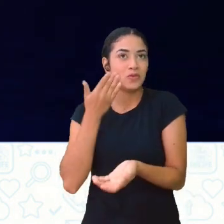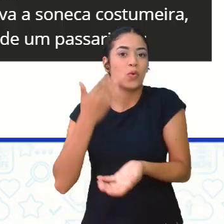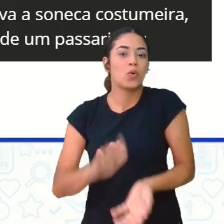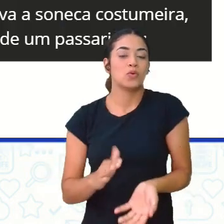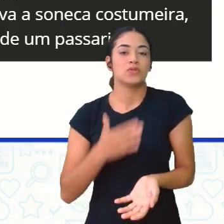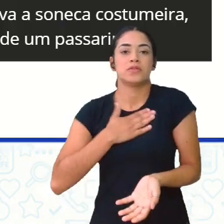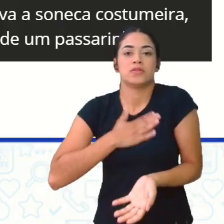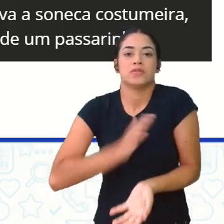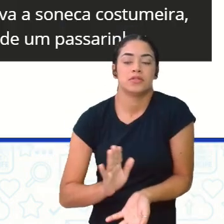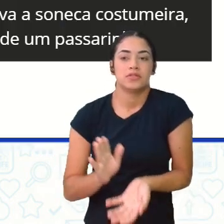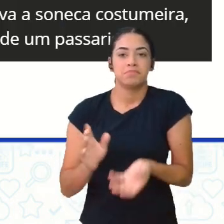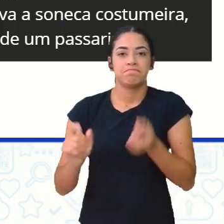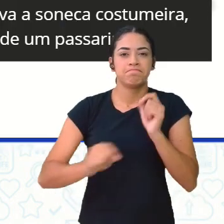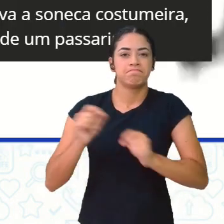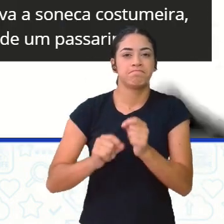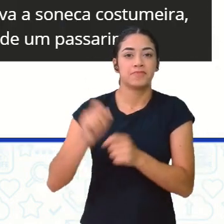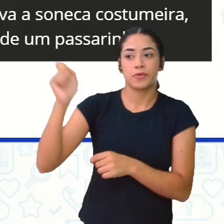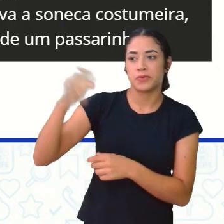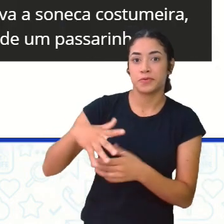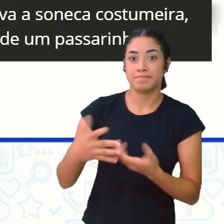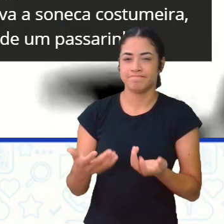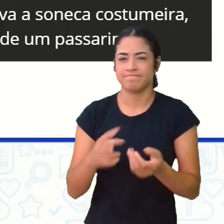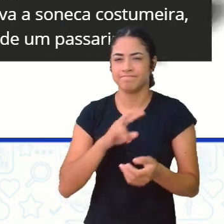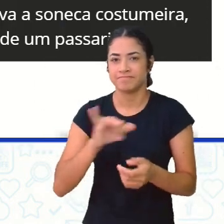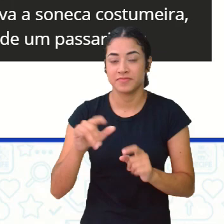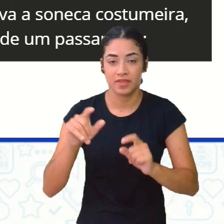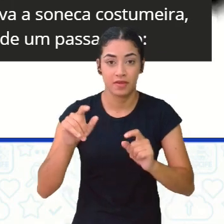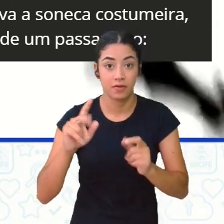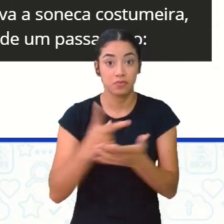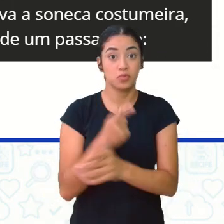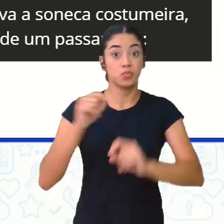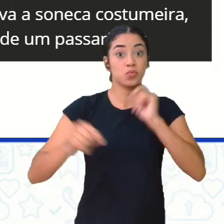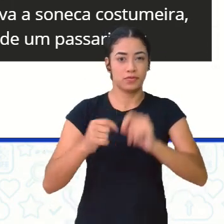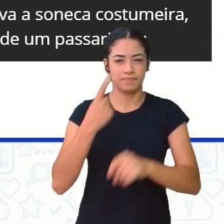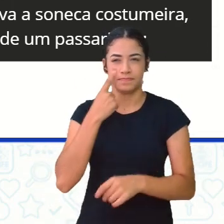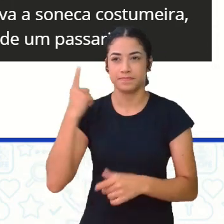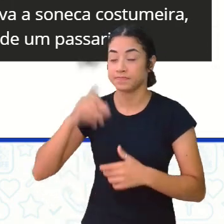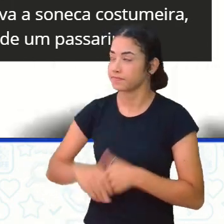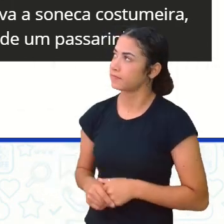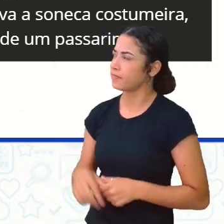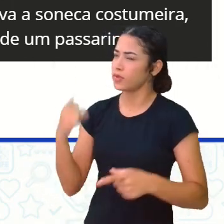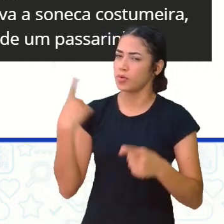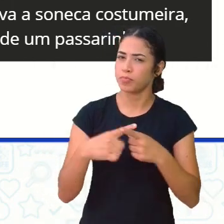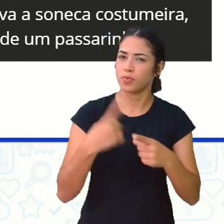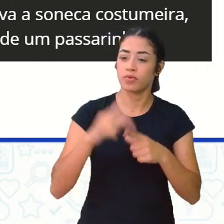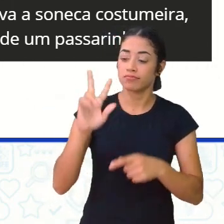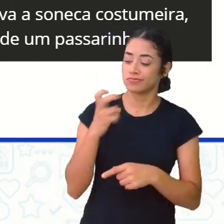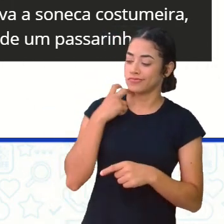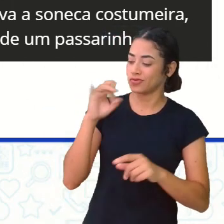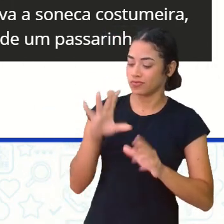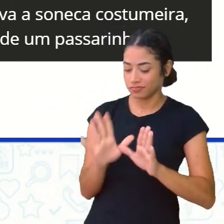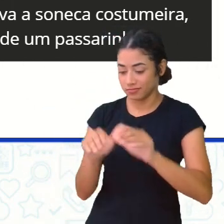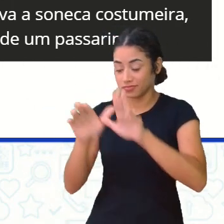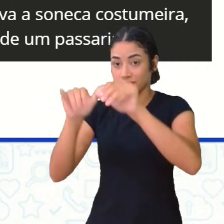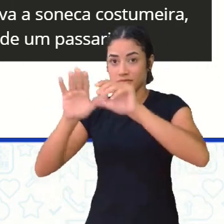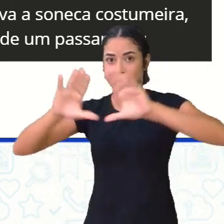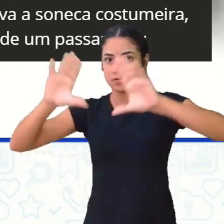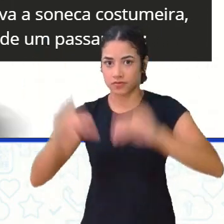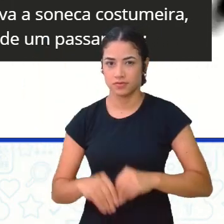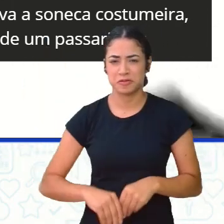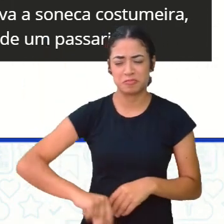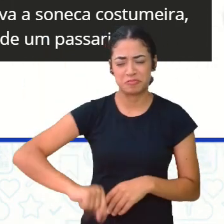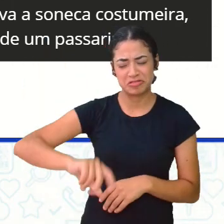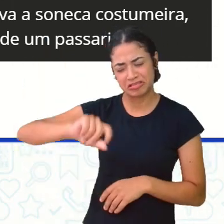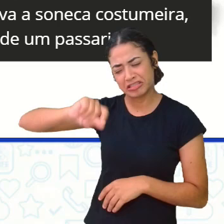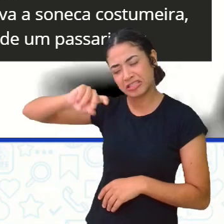aconteceu? Vamos embora pra narrativa pra gente entender, tá certo? Por que o morcego só voa de noite? Há muito e